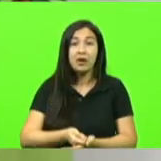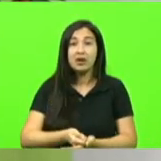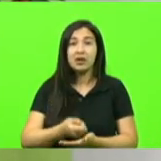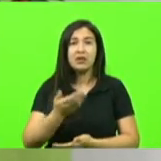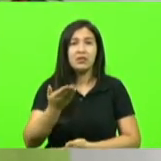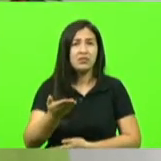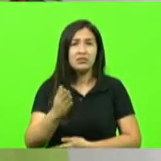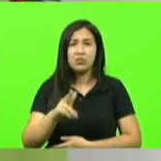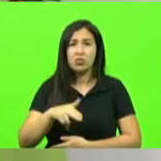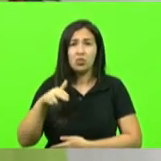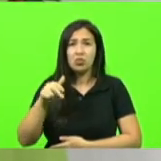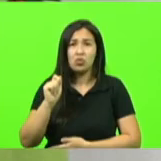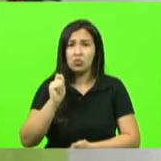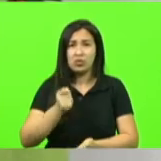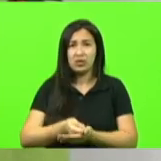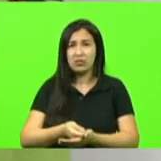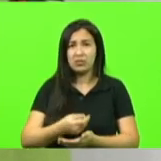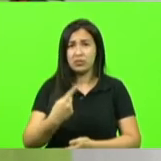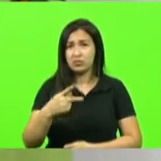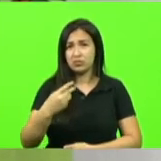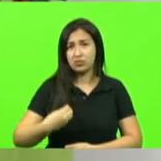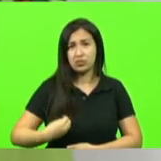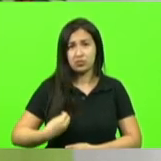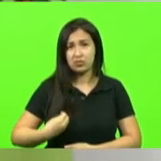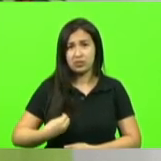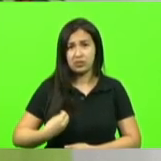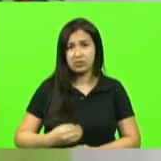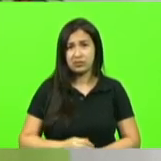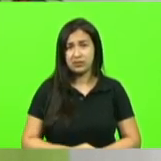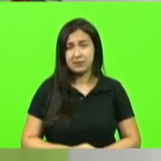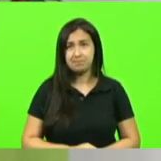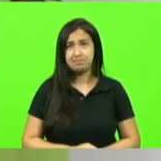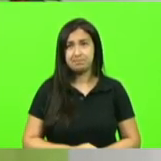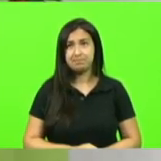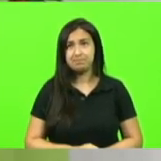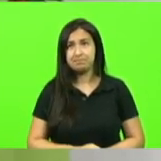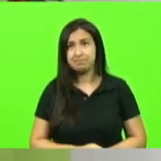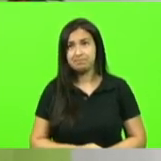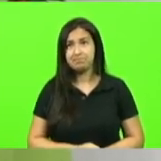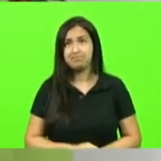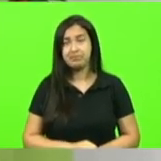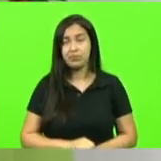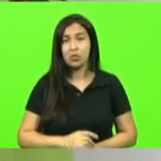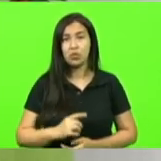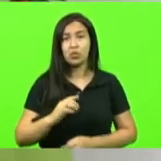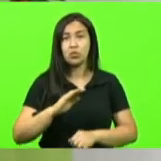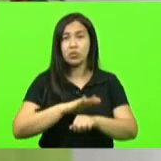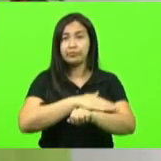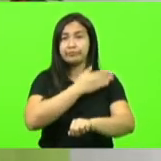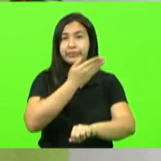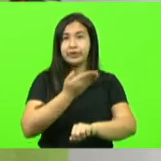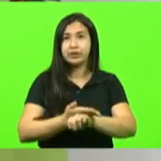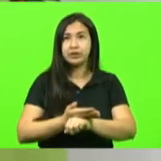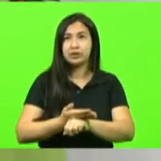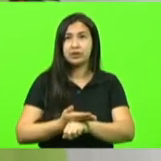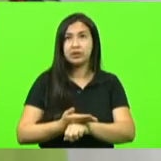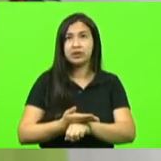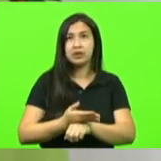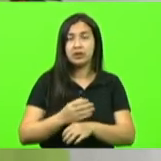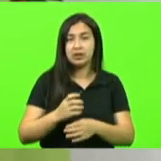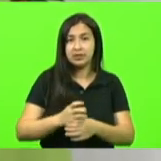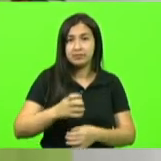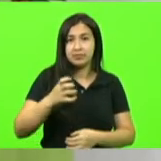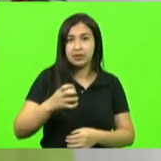nunca na sua vida vai pagar de estar o dia inteiro com uma garrafa aqui no bolso